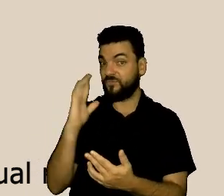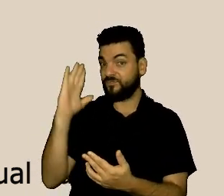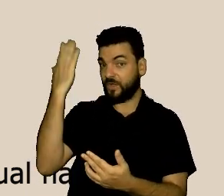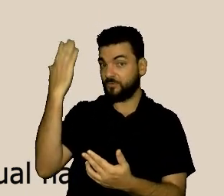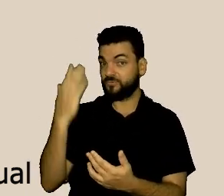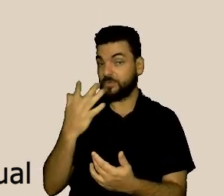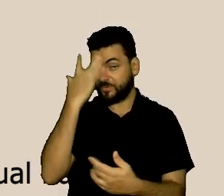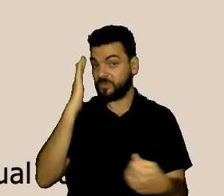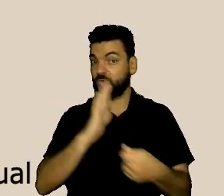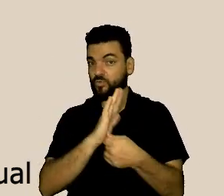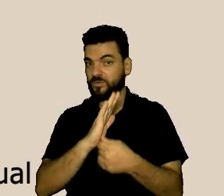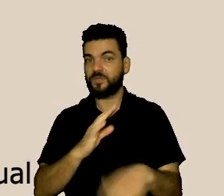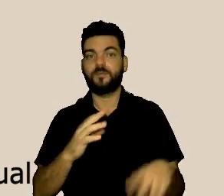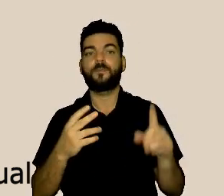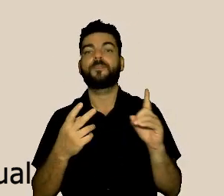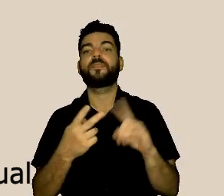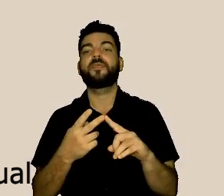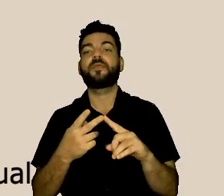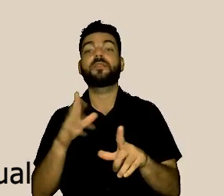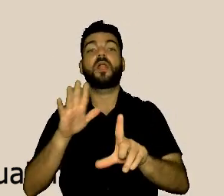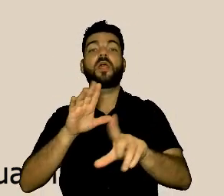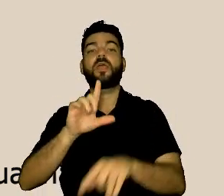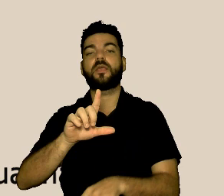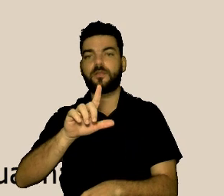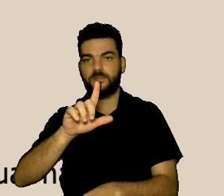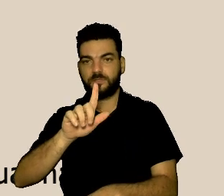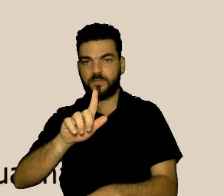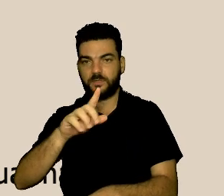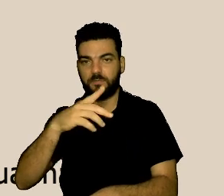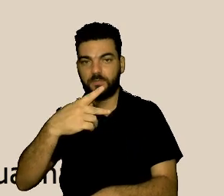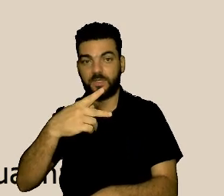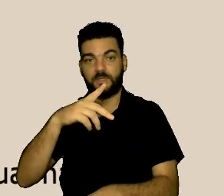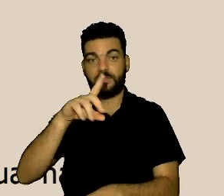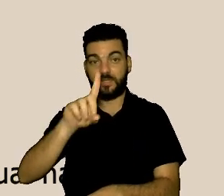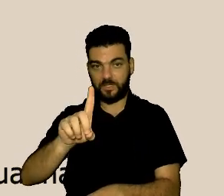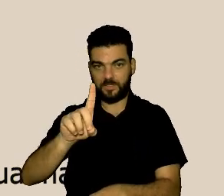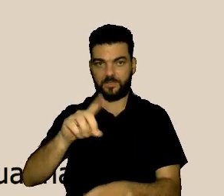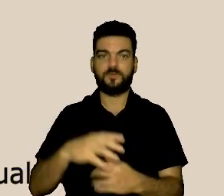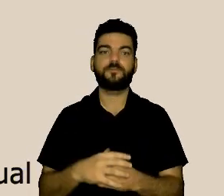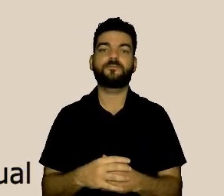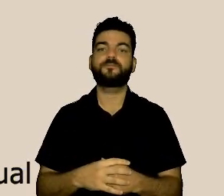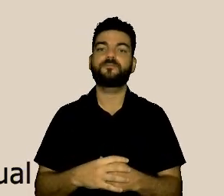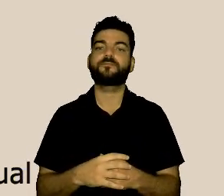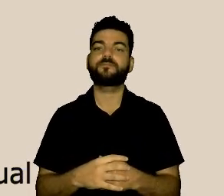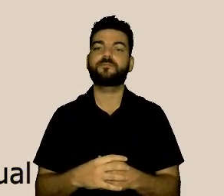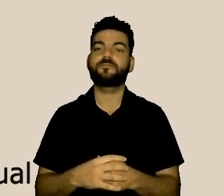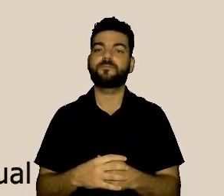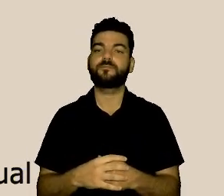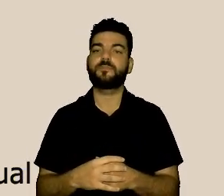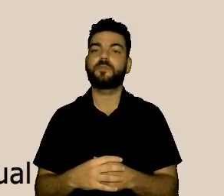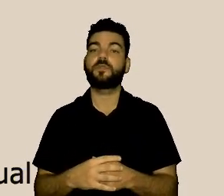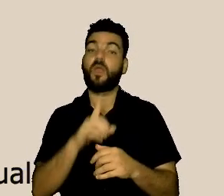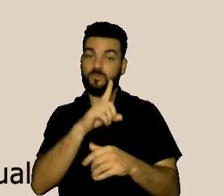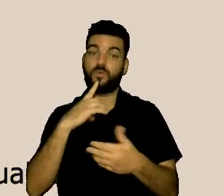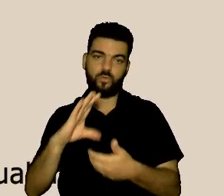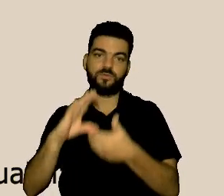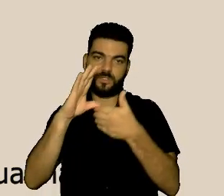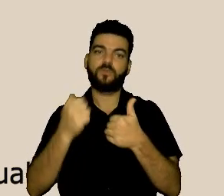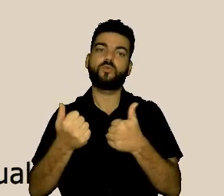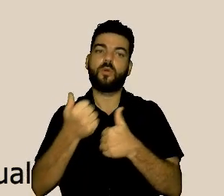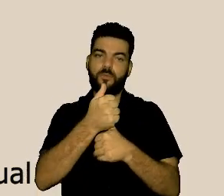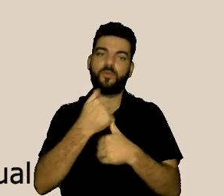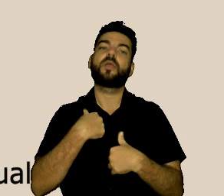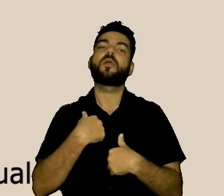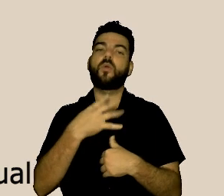aí na condição de conselheira suplente, eu gostaria de fazer essa menção. Por favor. Quatorze.